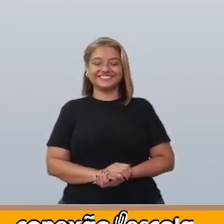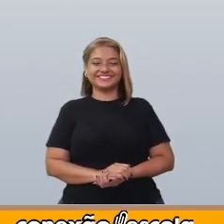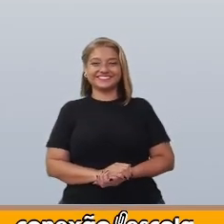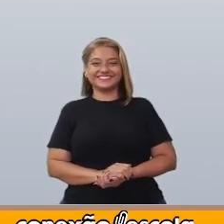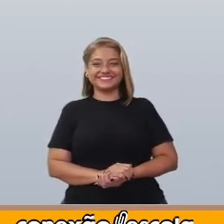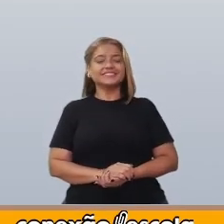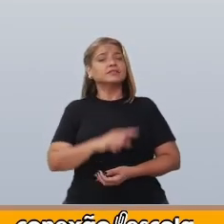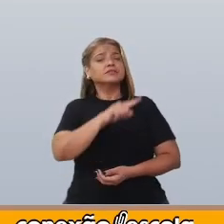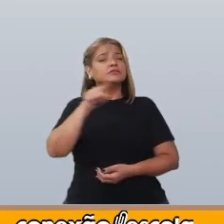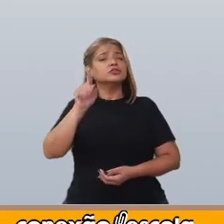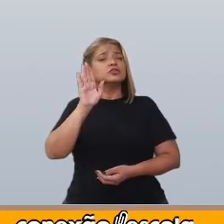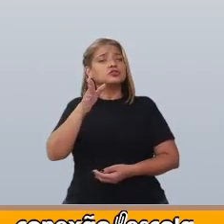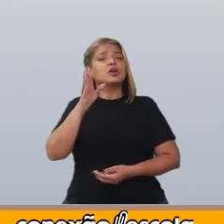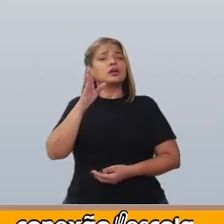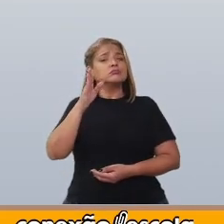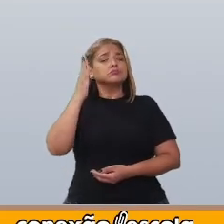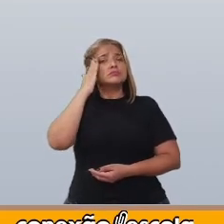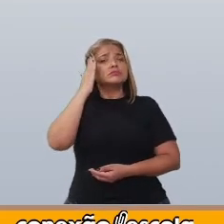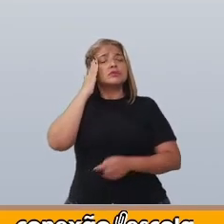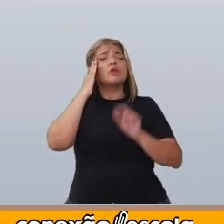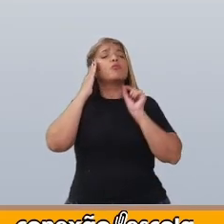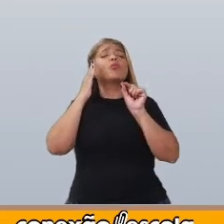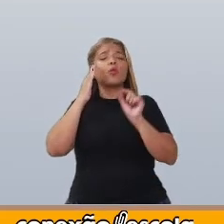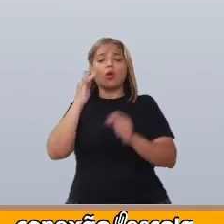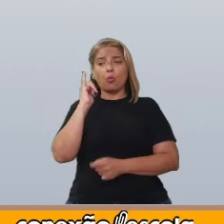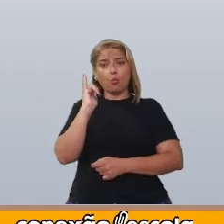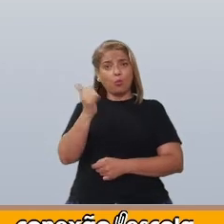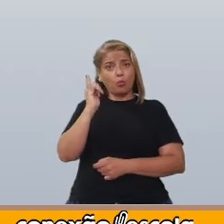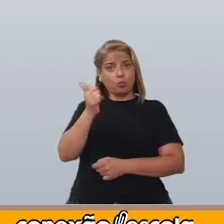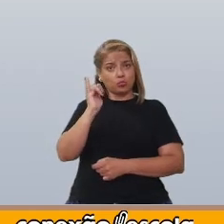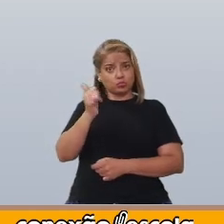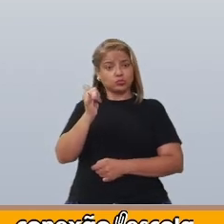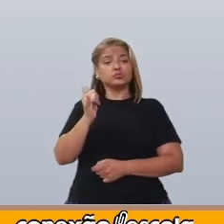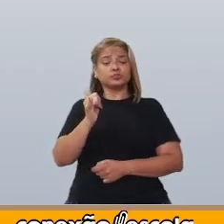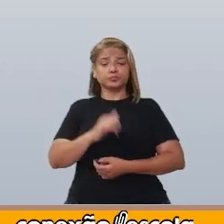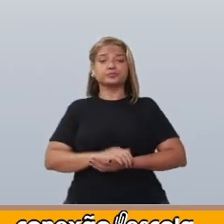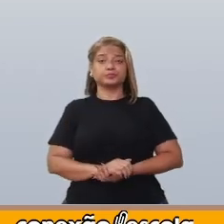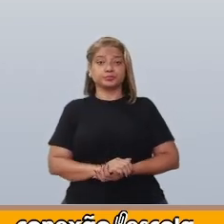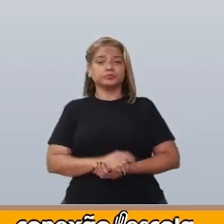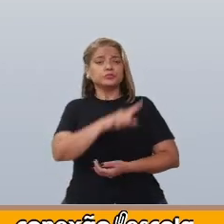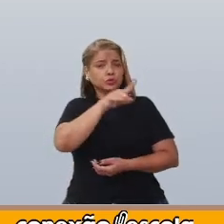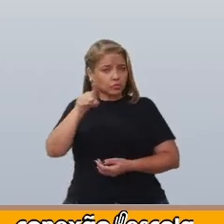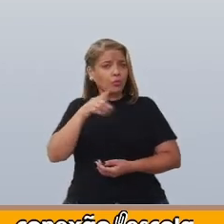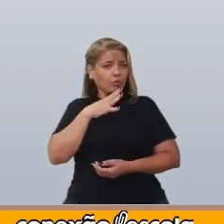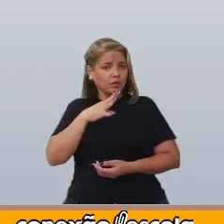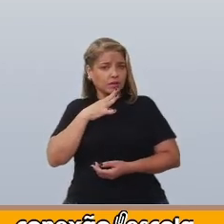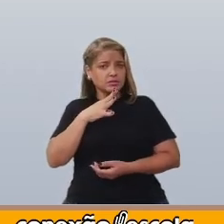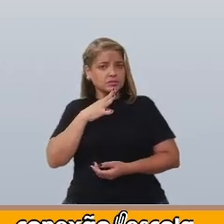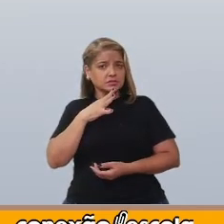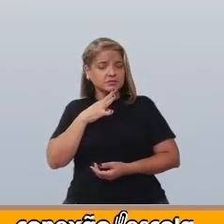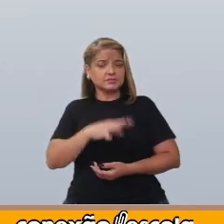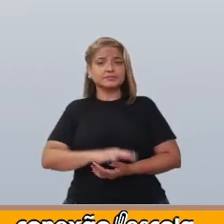Você já ouviu falar sobre conto? Conhece algum?